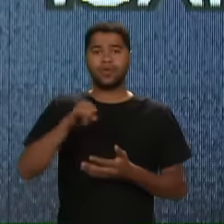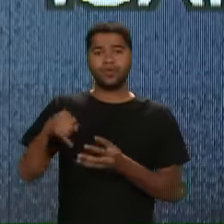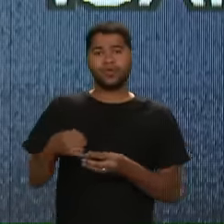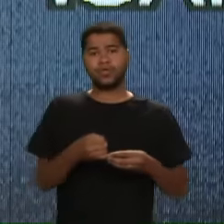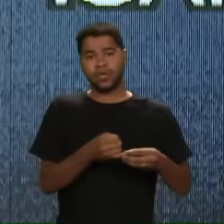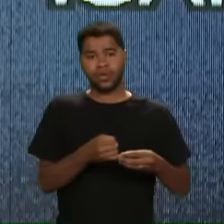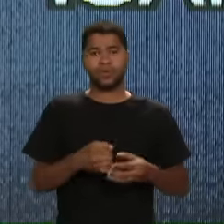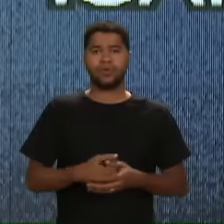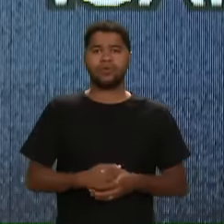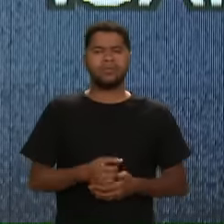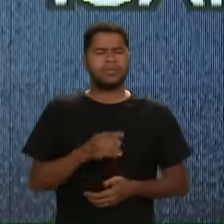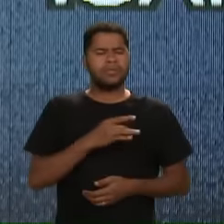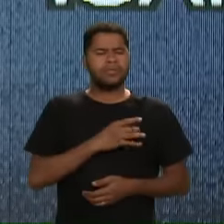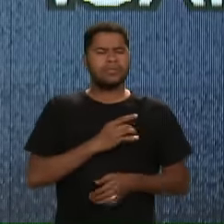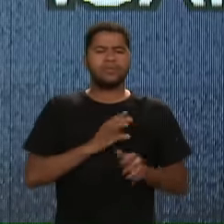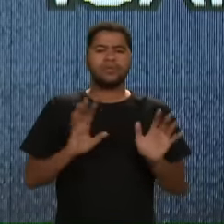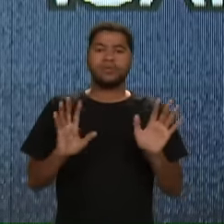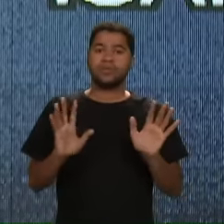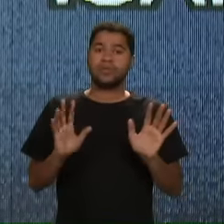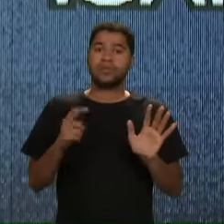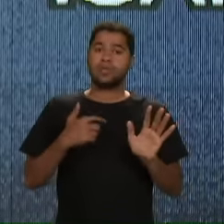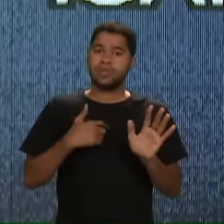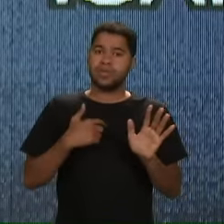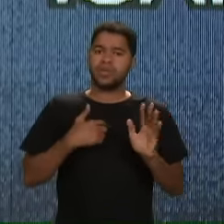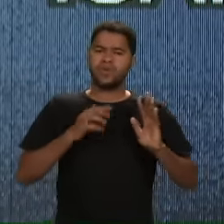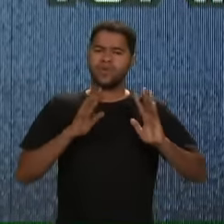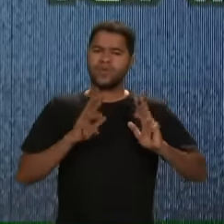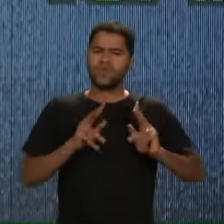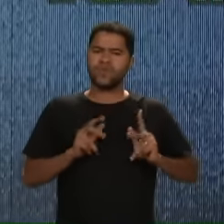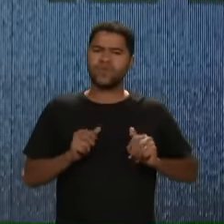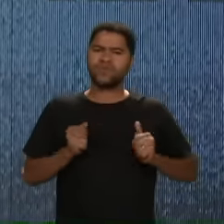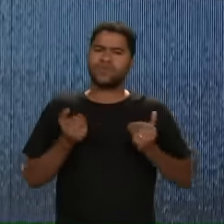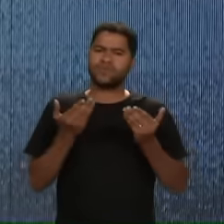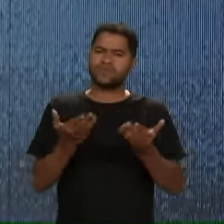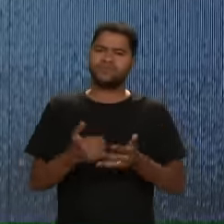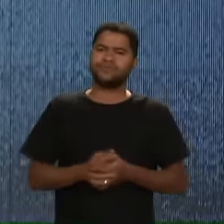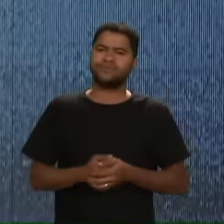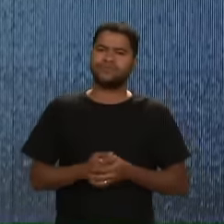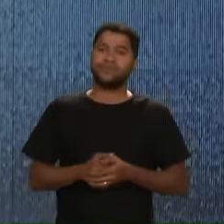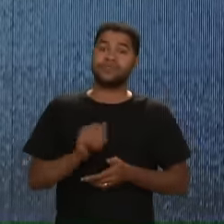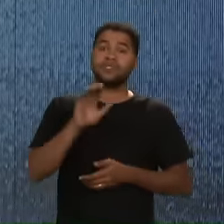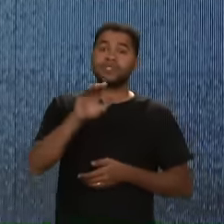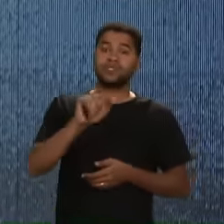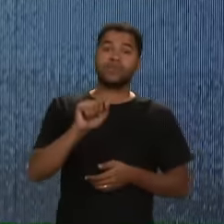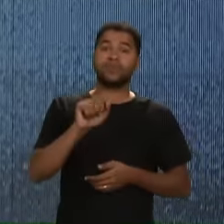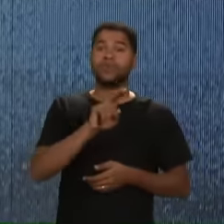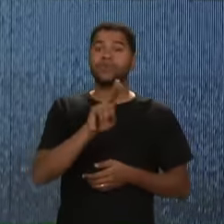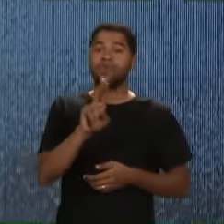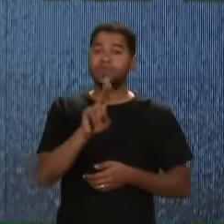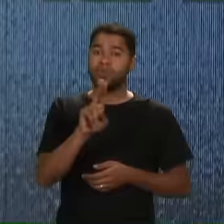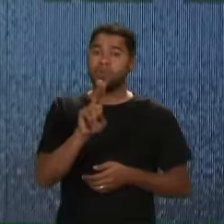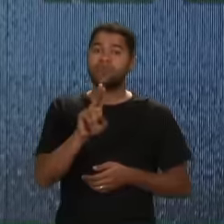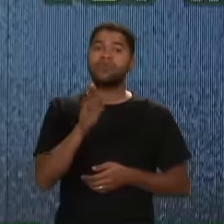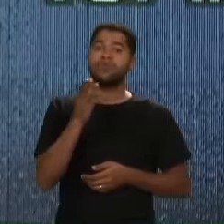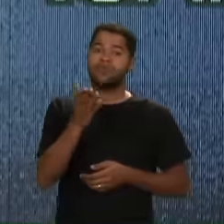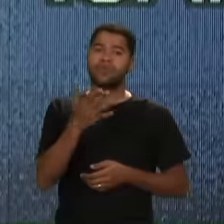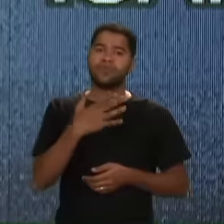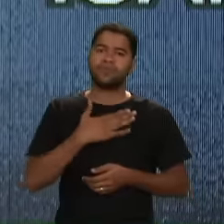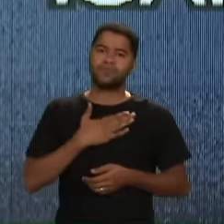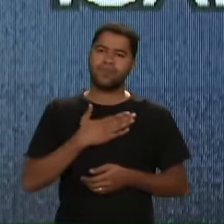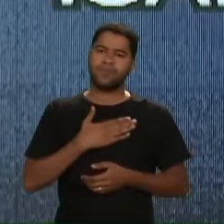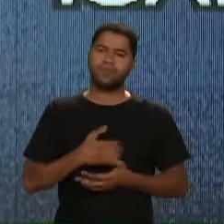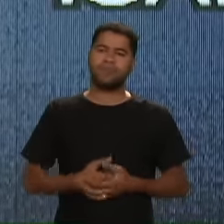formou, Israel Não temas Porque eu te remi Chamei-te pelo teu nome E tu és